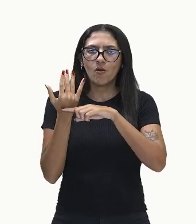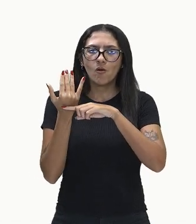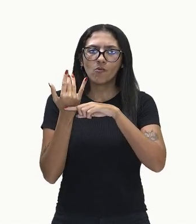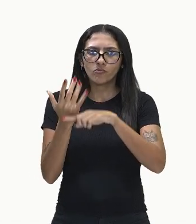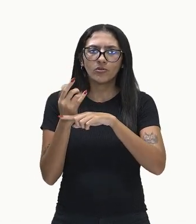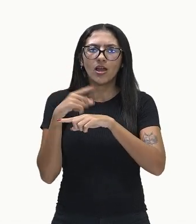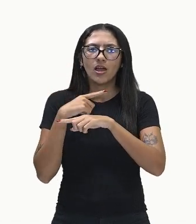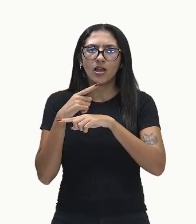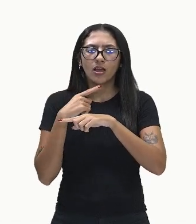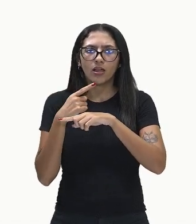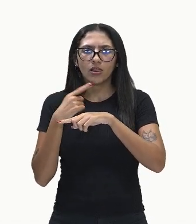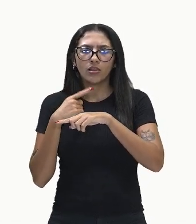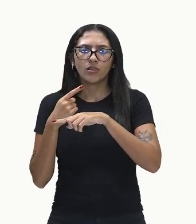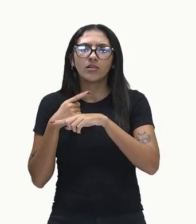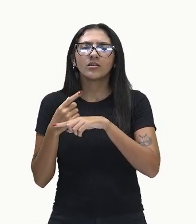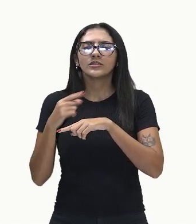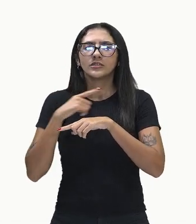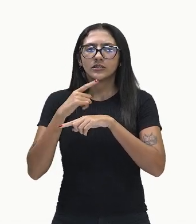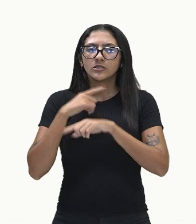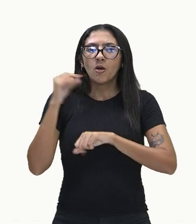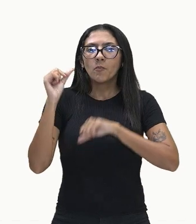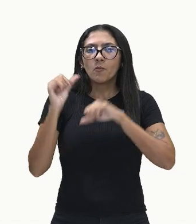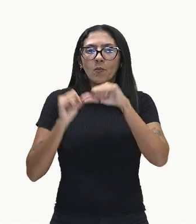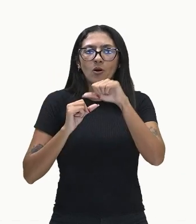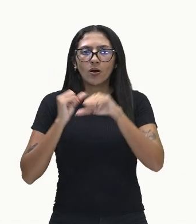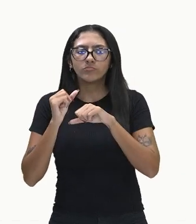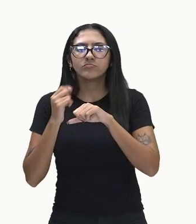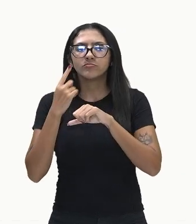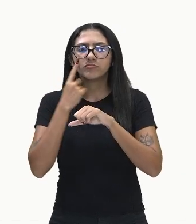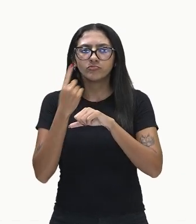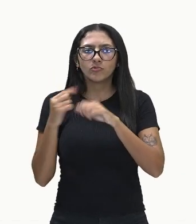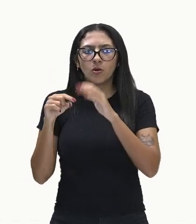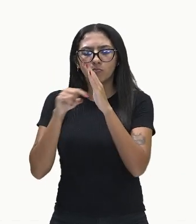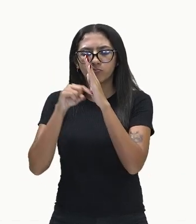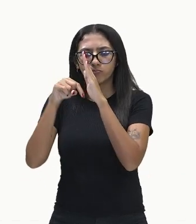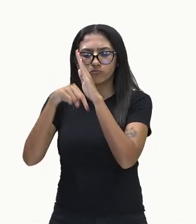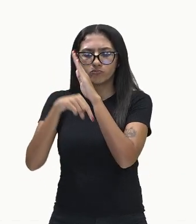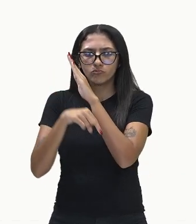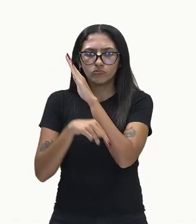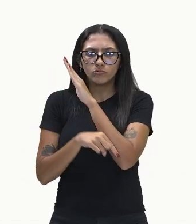elétrico, que vai ser transportado até nervos aqui, ó.